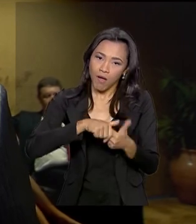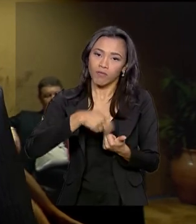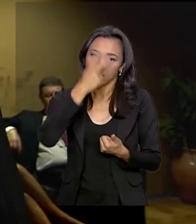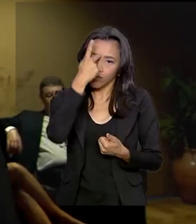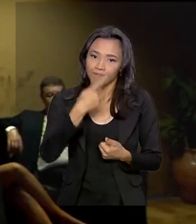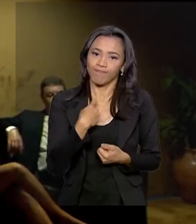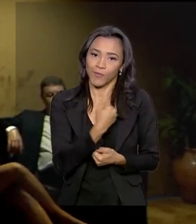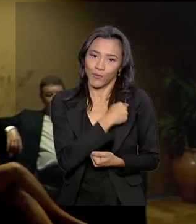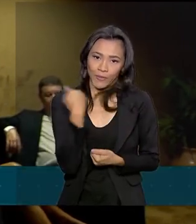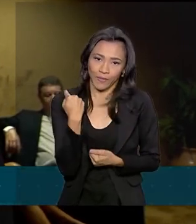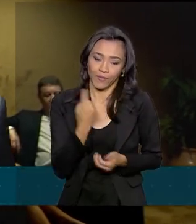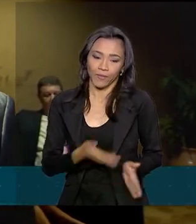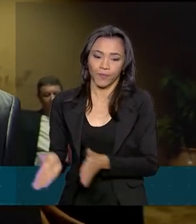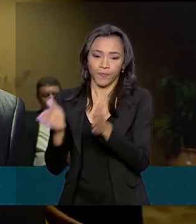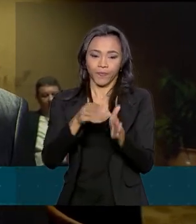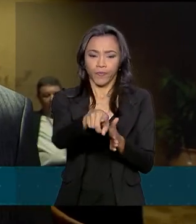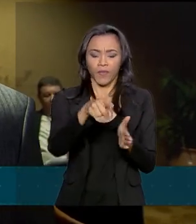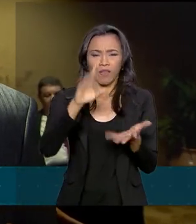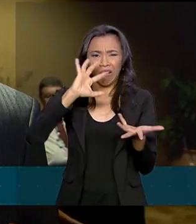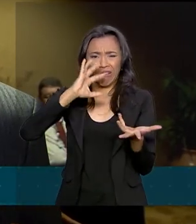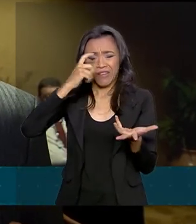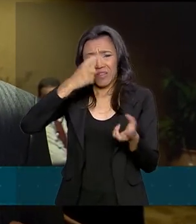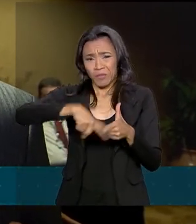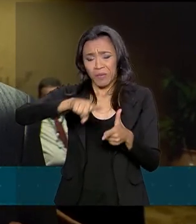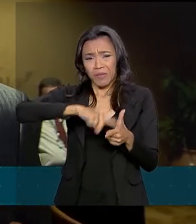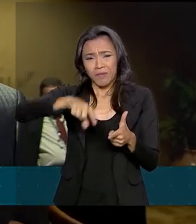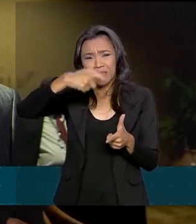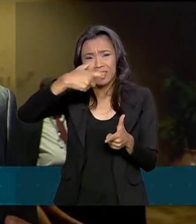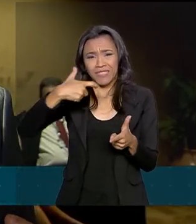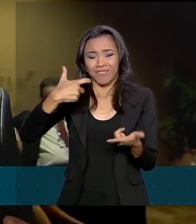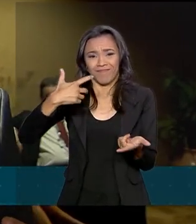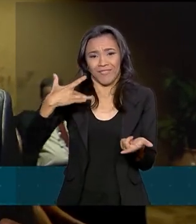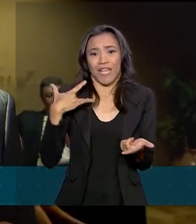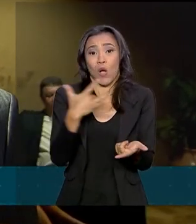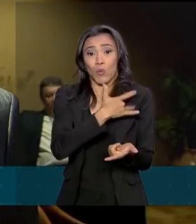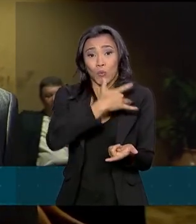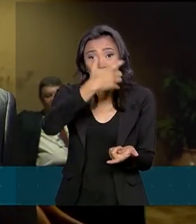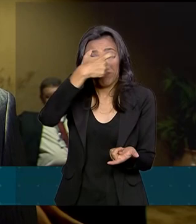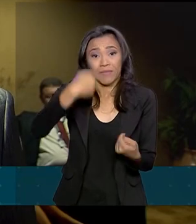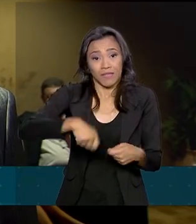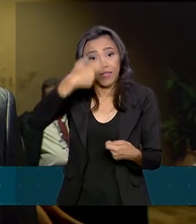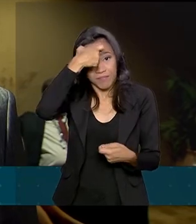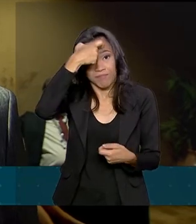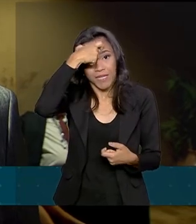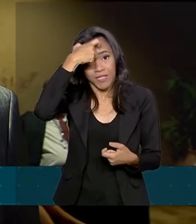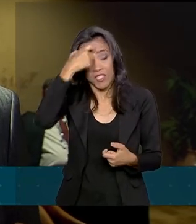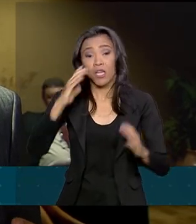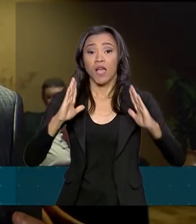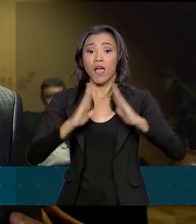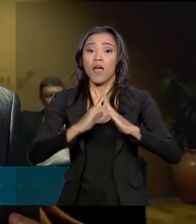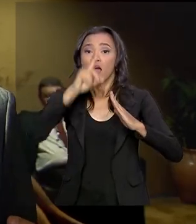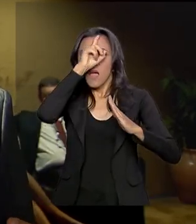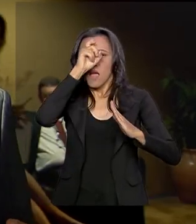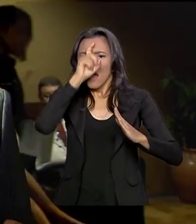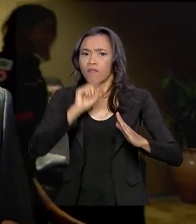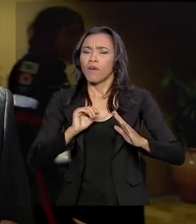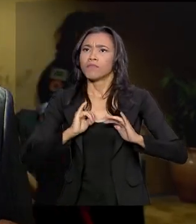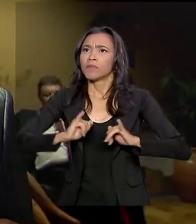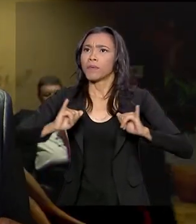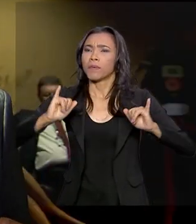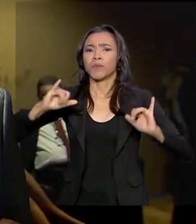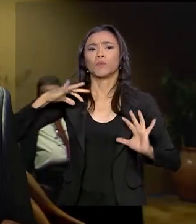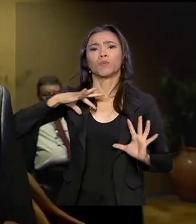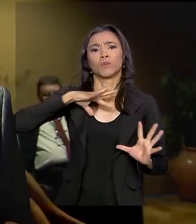transtornos de saúde mental serão o principal agravo que levarão as pessoas, as unidades de saúde durante todo o século XXI no